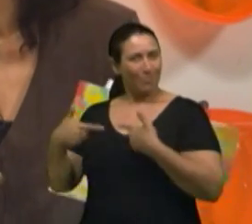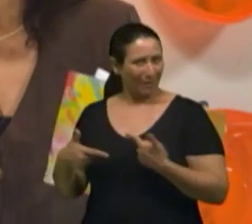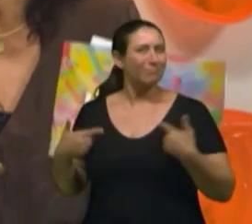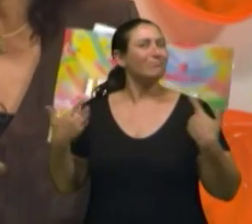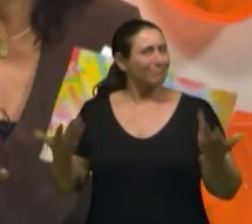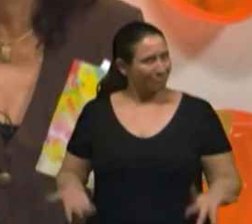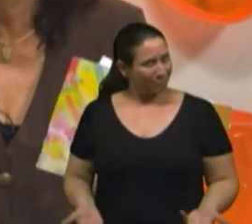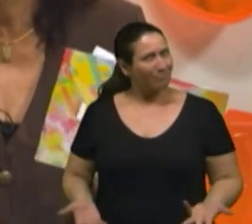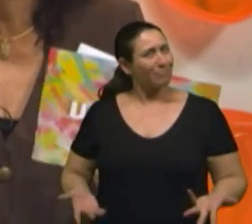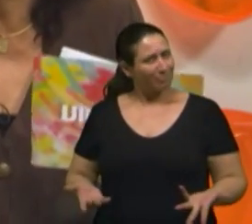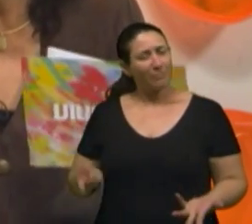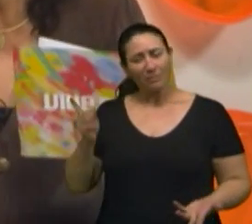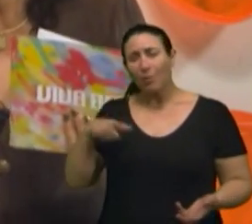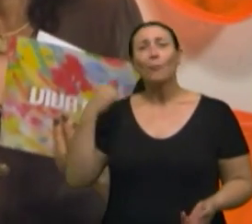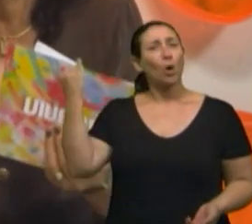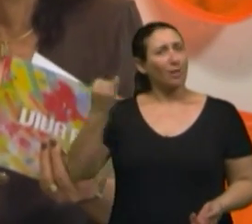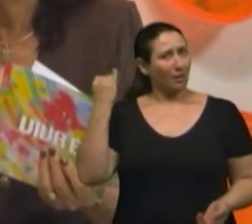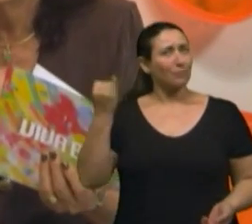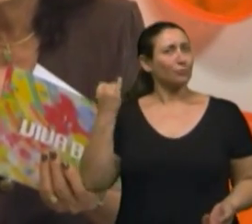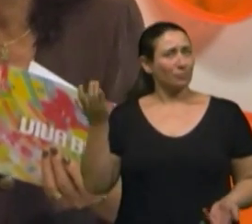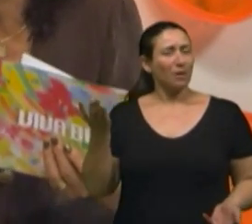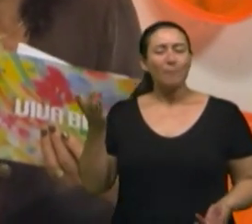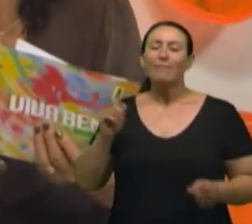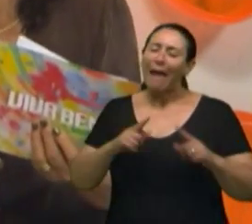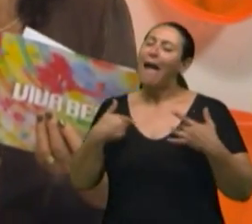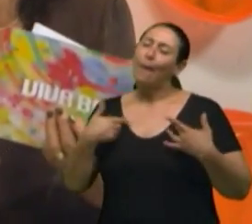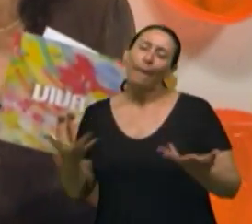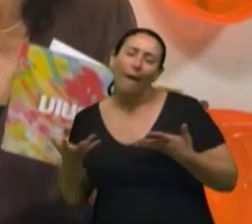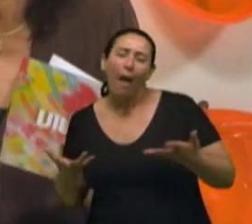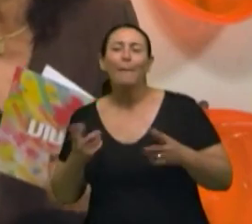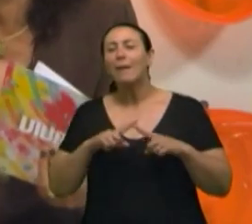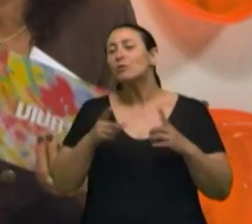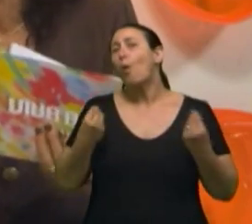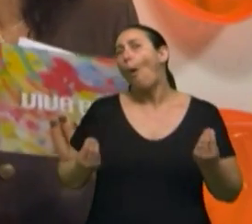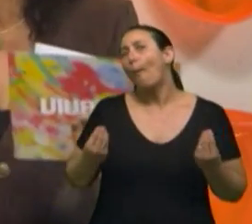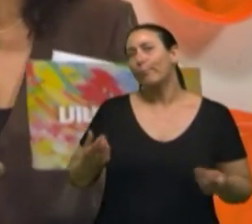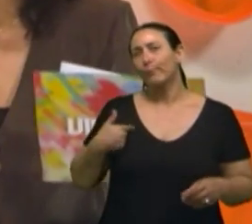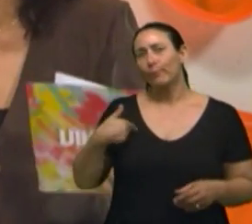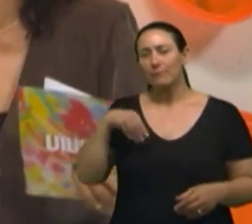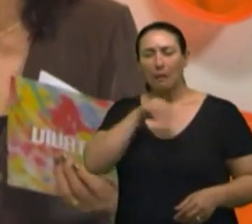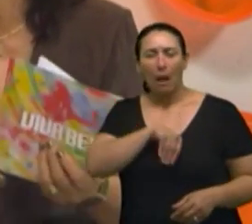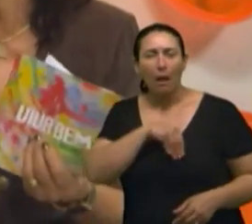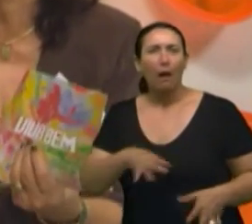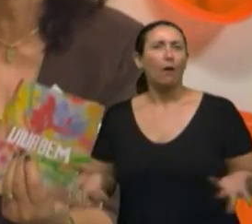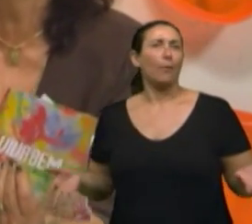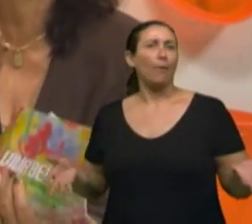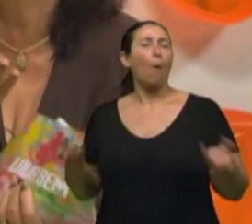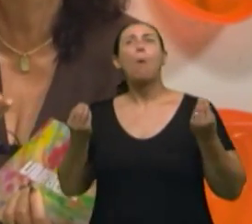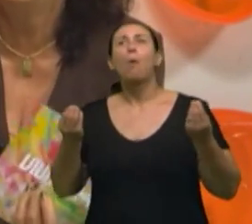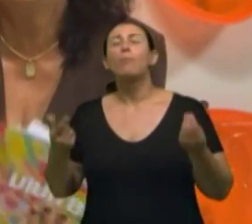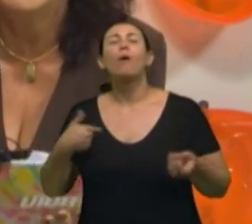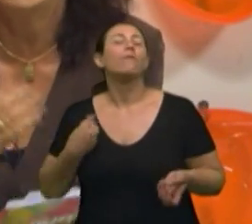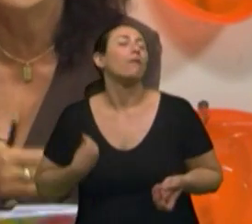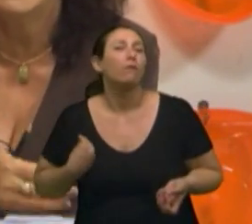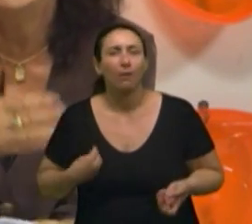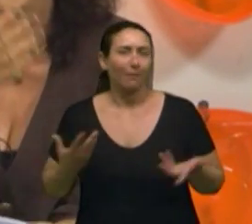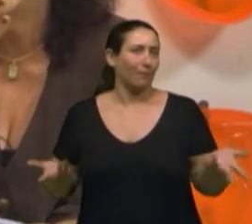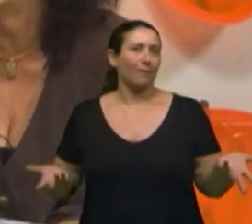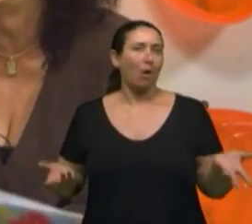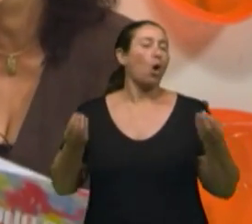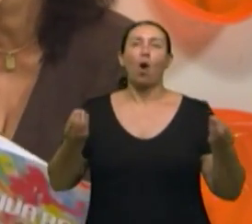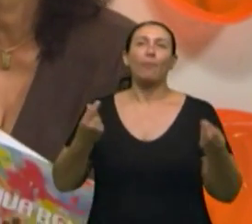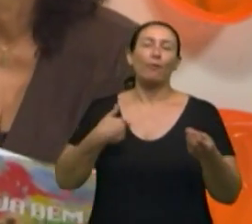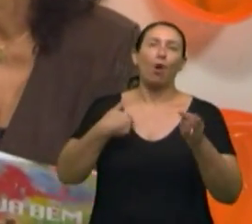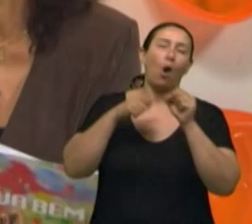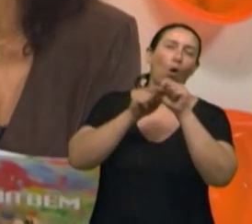popularmente. Eu quero, mas como é que vai ficar o meu salário? Como é que vai ficar a minha aposentadoria? Como é que eu não vou mais me acordar e